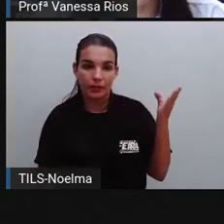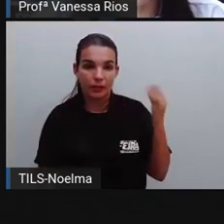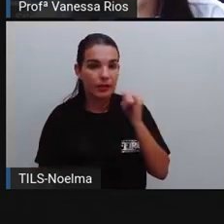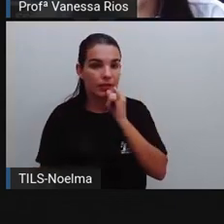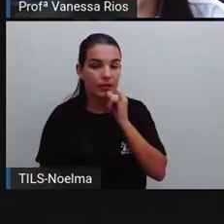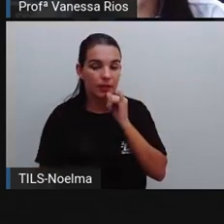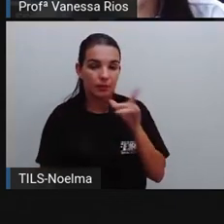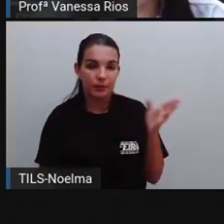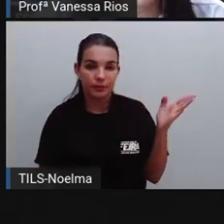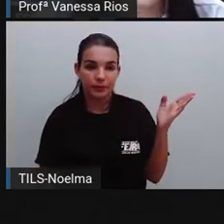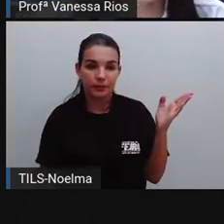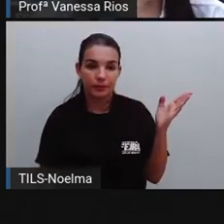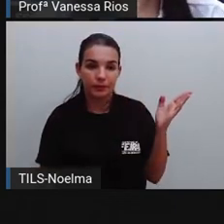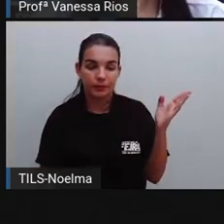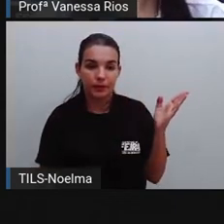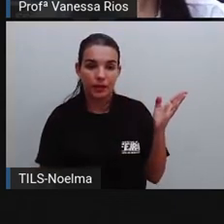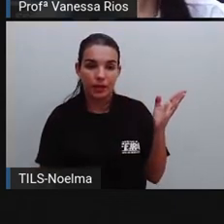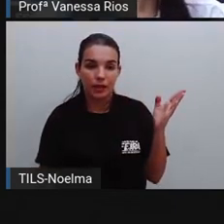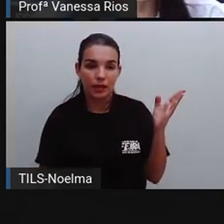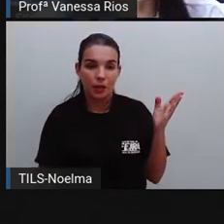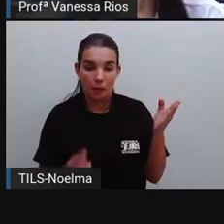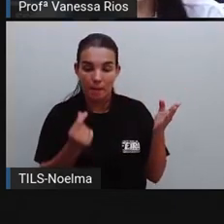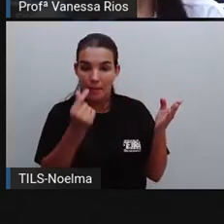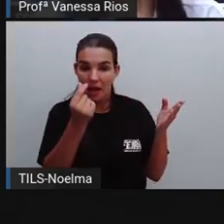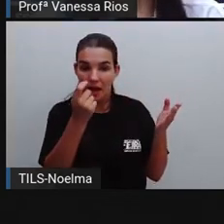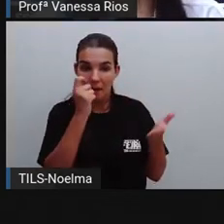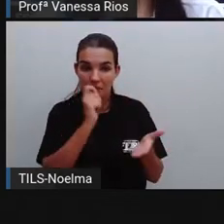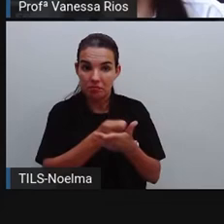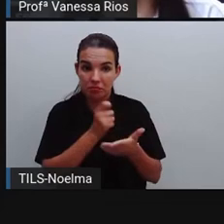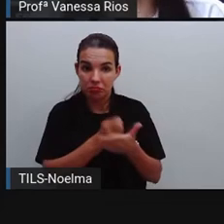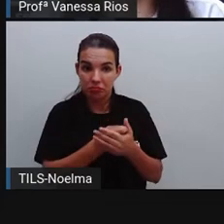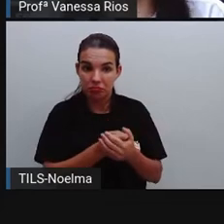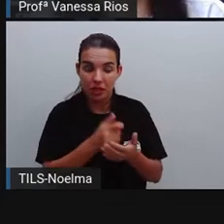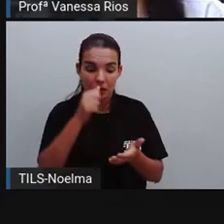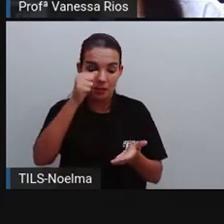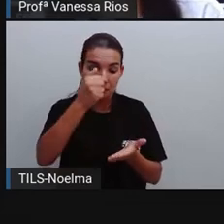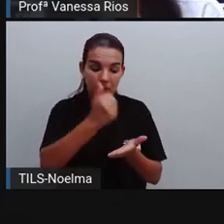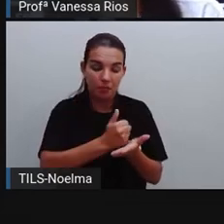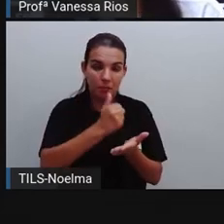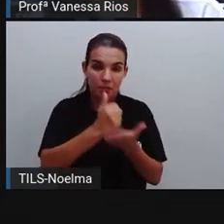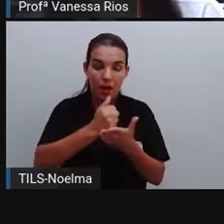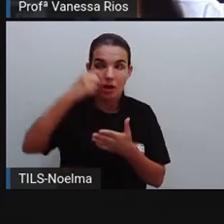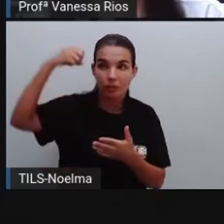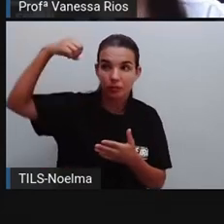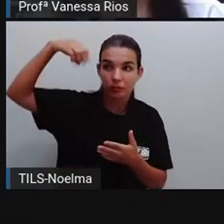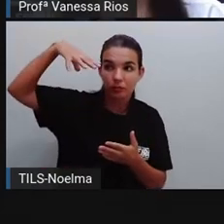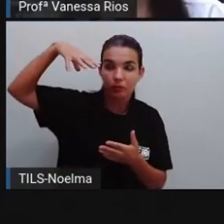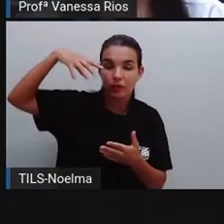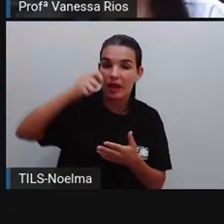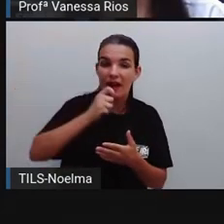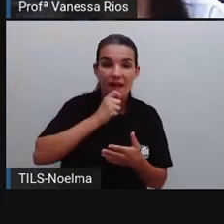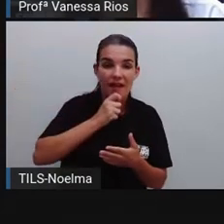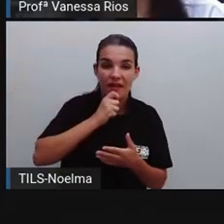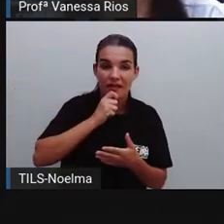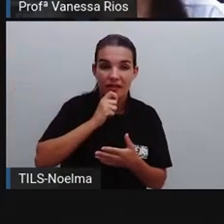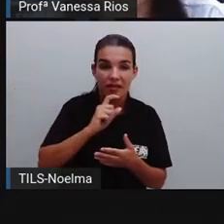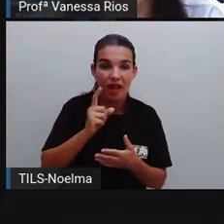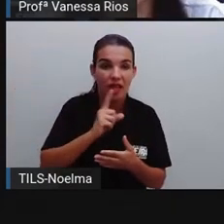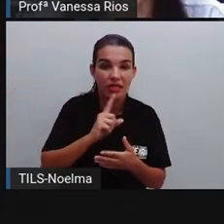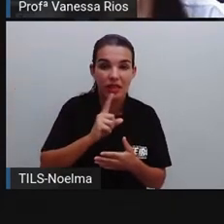exemplo, a conta de luz no momento em que as placas de energia solar ainda não haviam sido